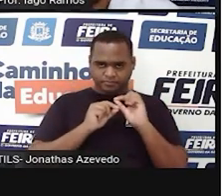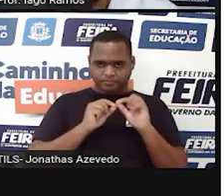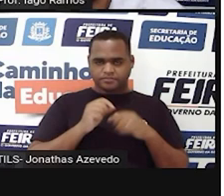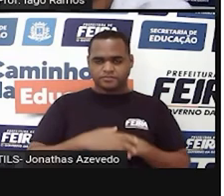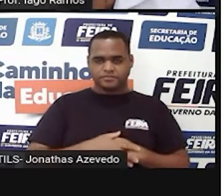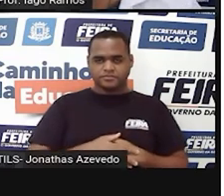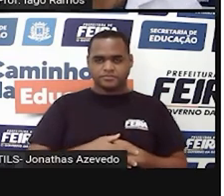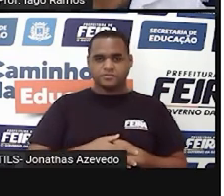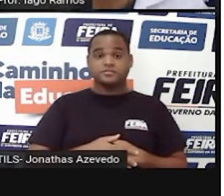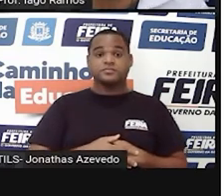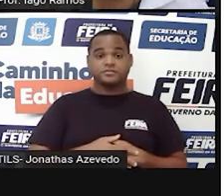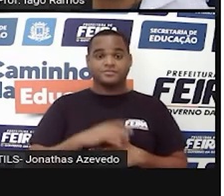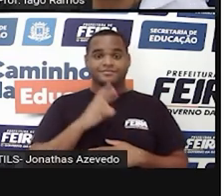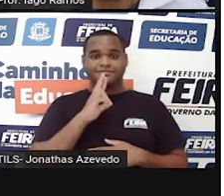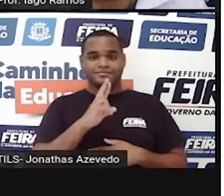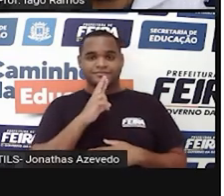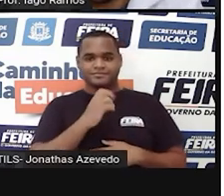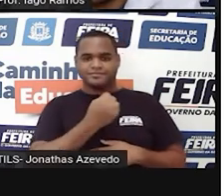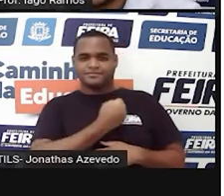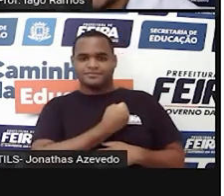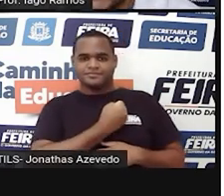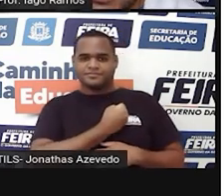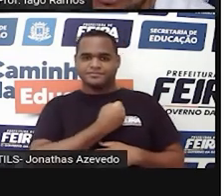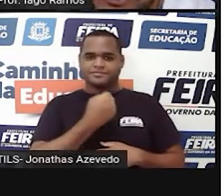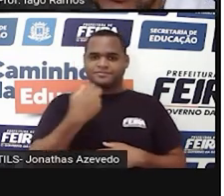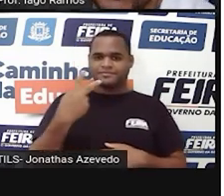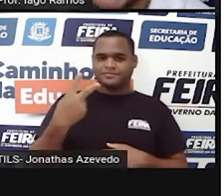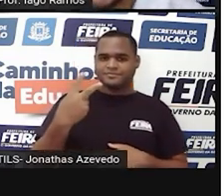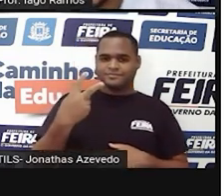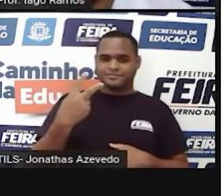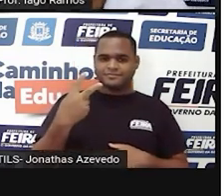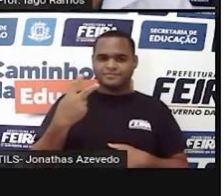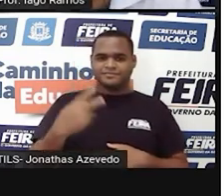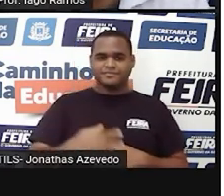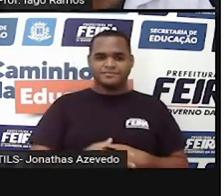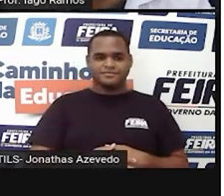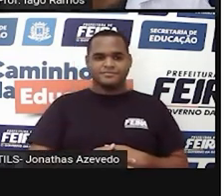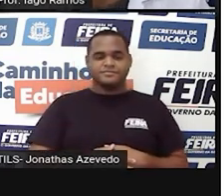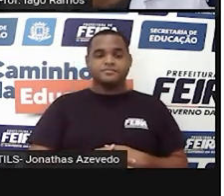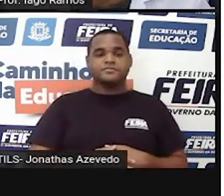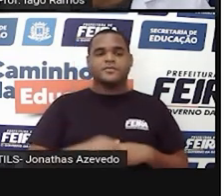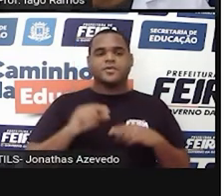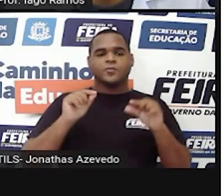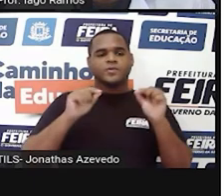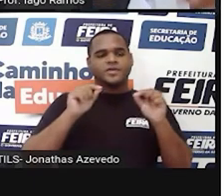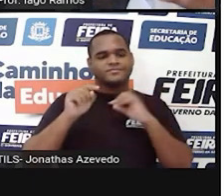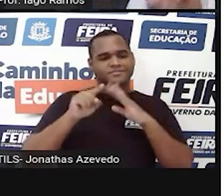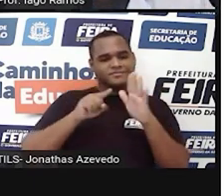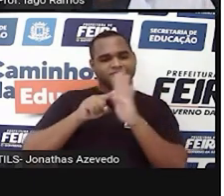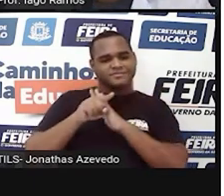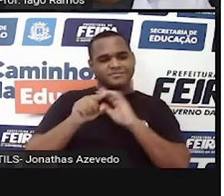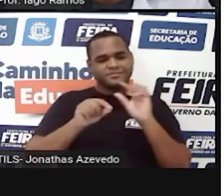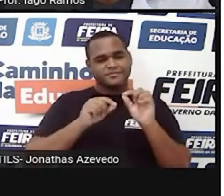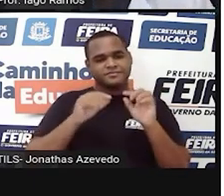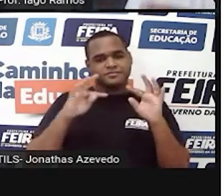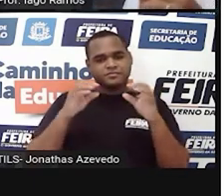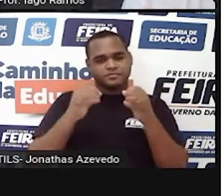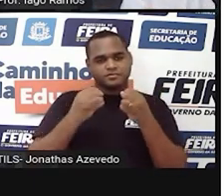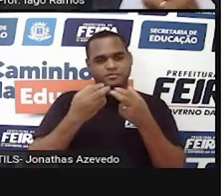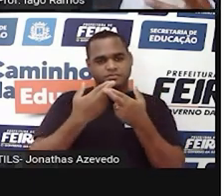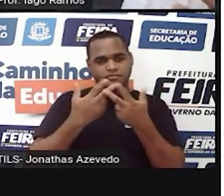resultado é a resposta para a pergunta de número 2. E qual foi a pergunta do total?